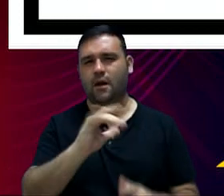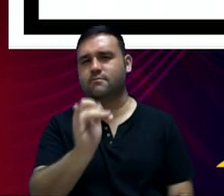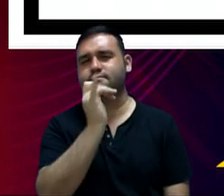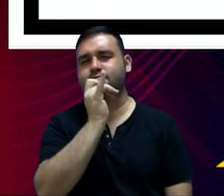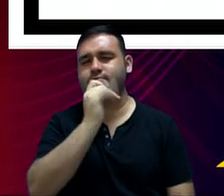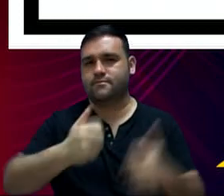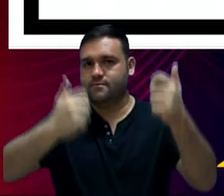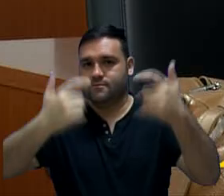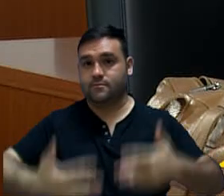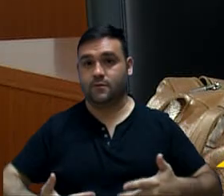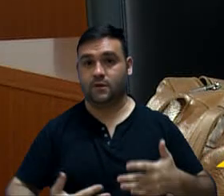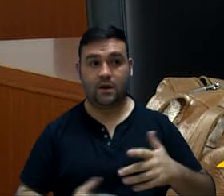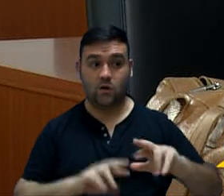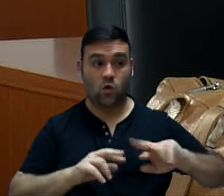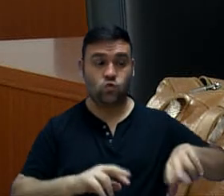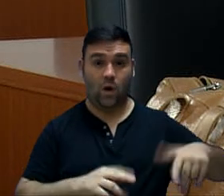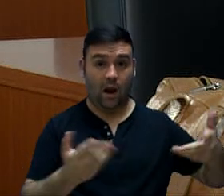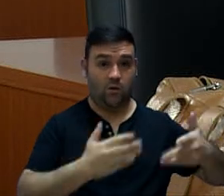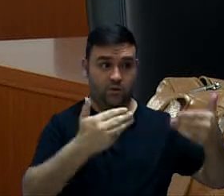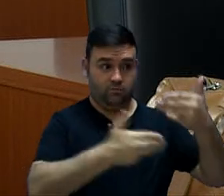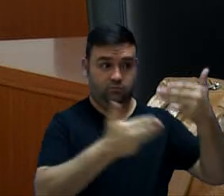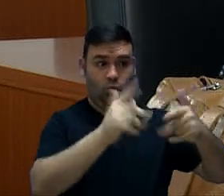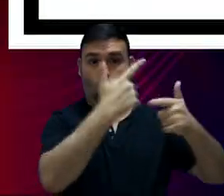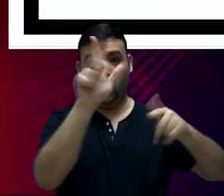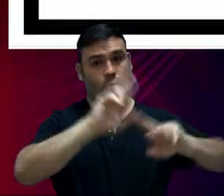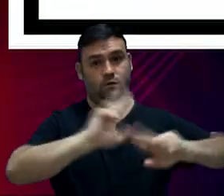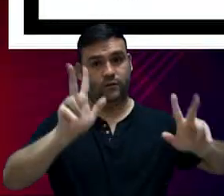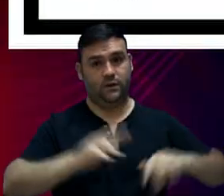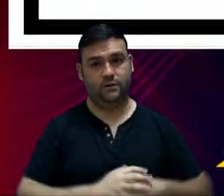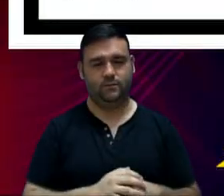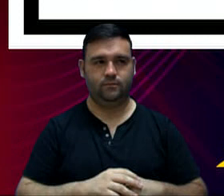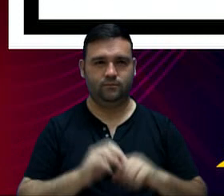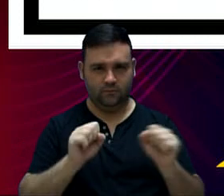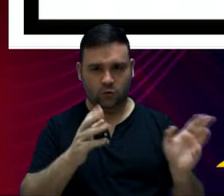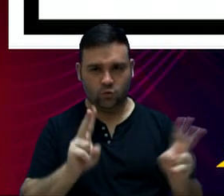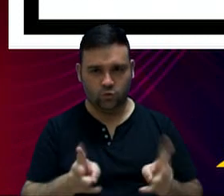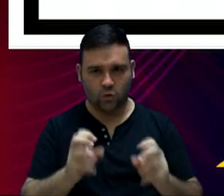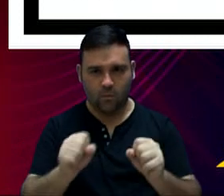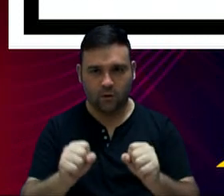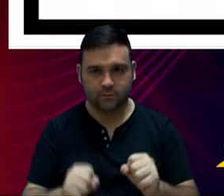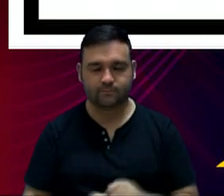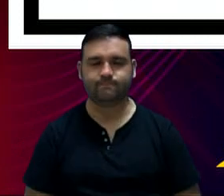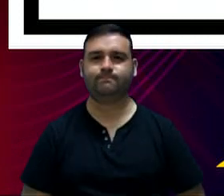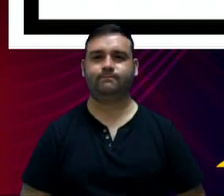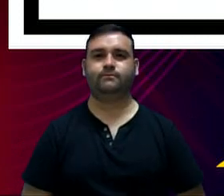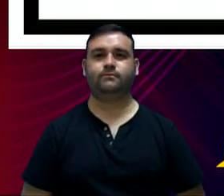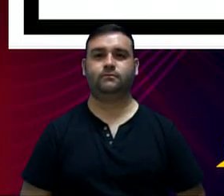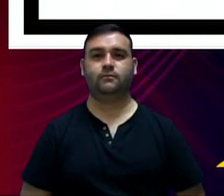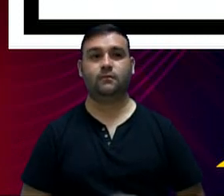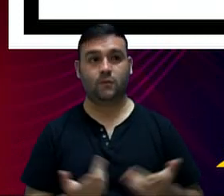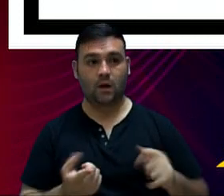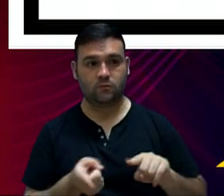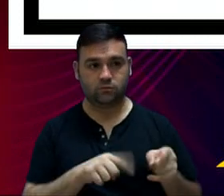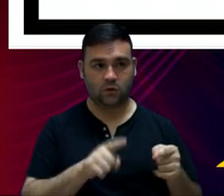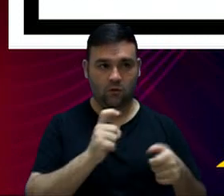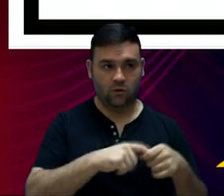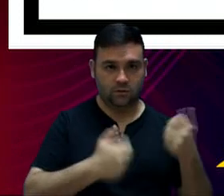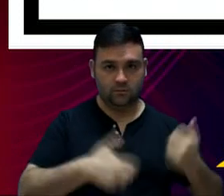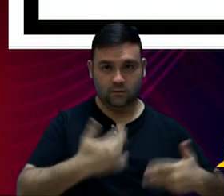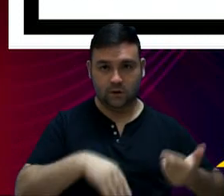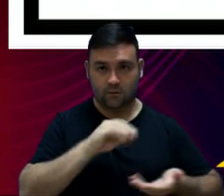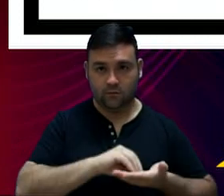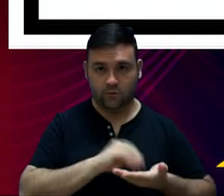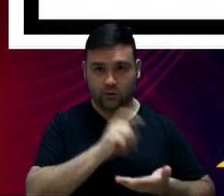dar um exemplo aqui. Não, nada a ver com isso aqui Não, tem nada a ver. Já entendi. Podemos ir? A senhora quer que eu volte um pouquinho no restos a pagar?